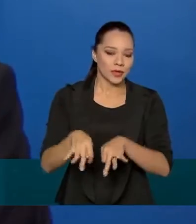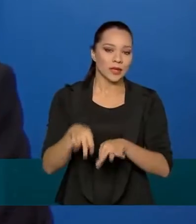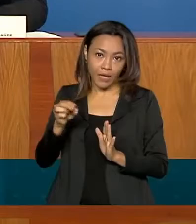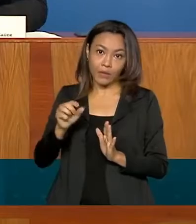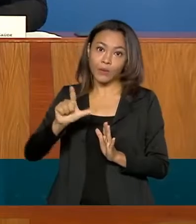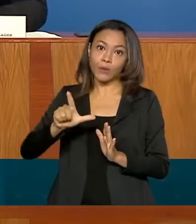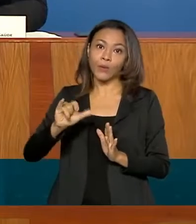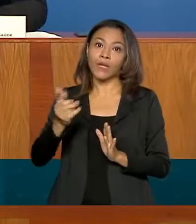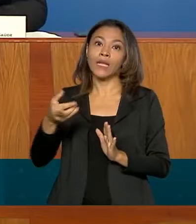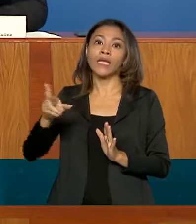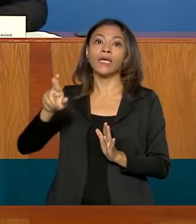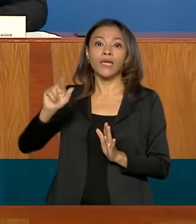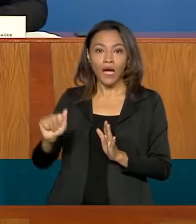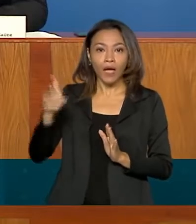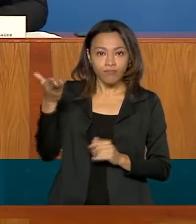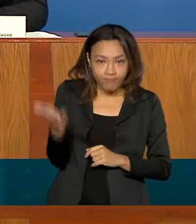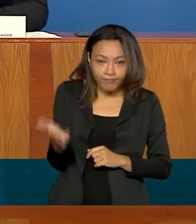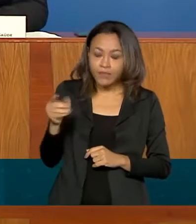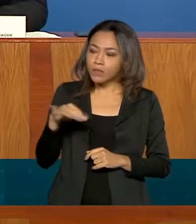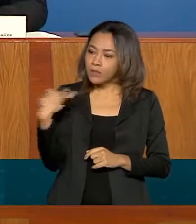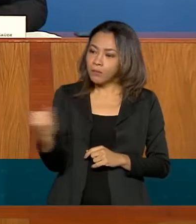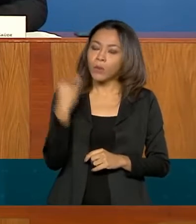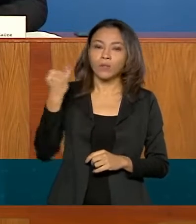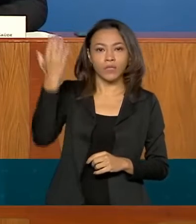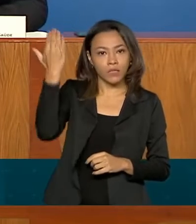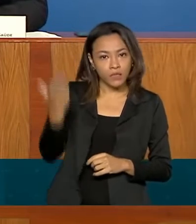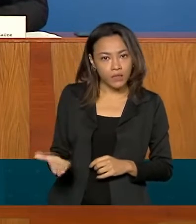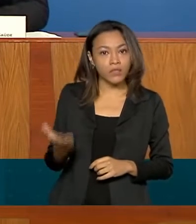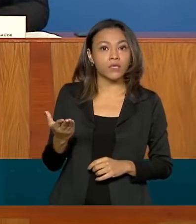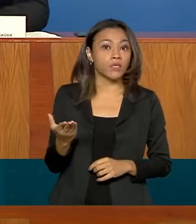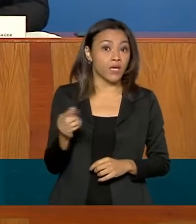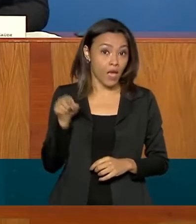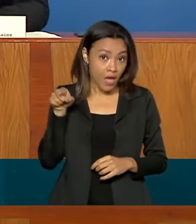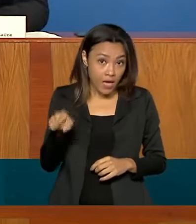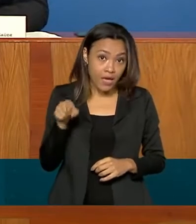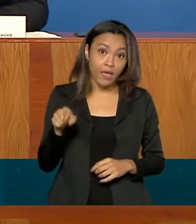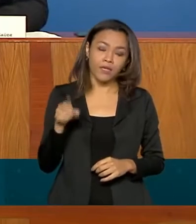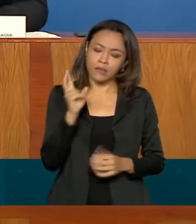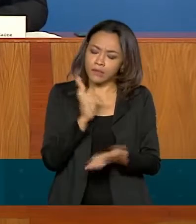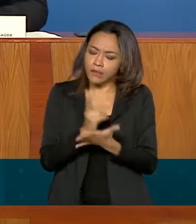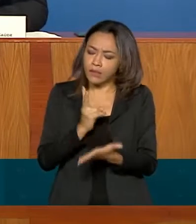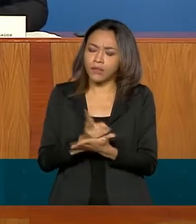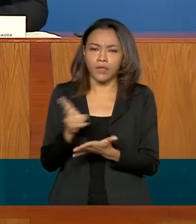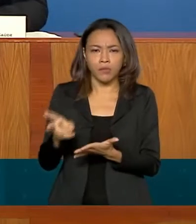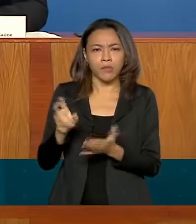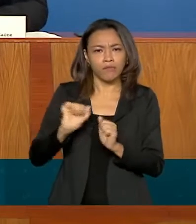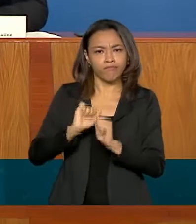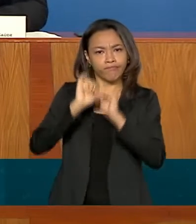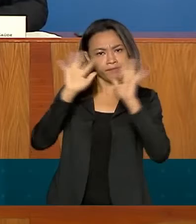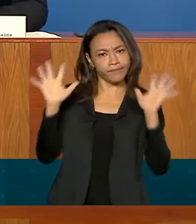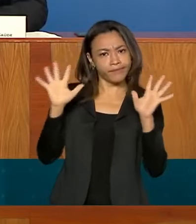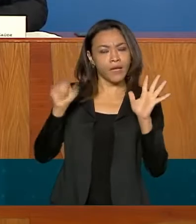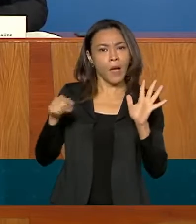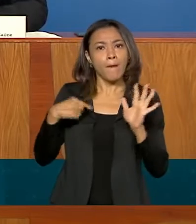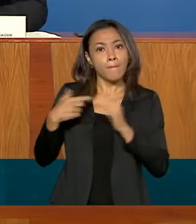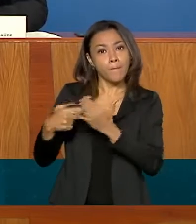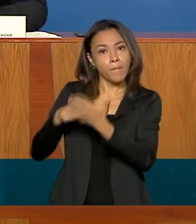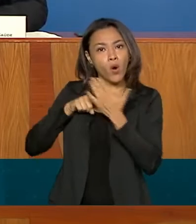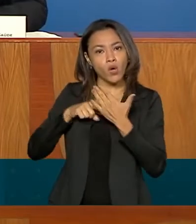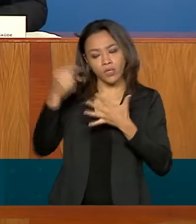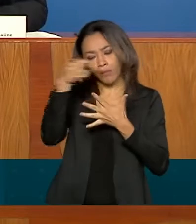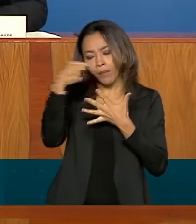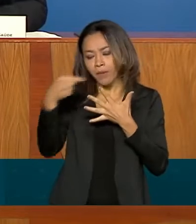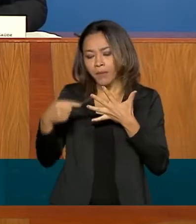pandemia. Os imunizantes que foram ofertados à população brasileira, eles são de duas origens, do Instituto Butantan